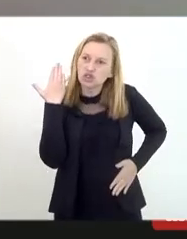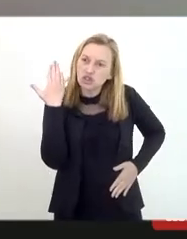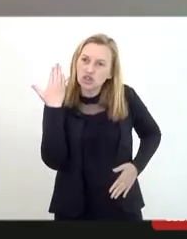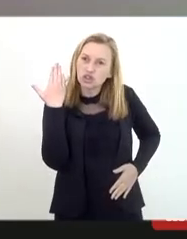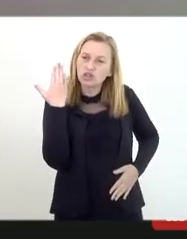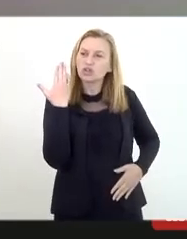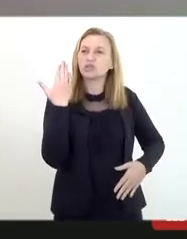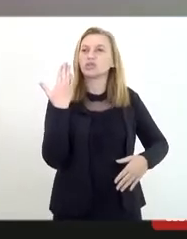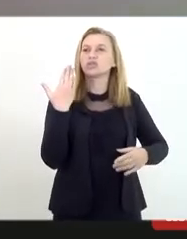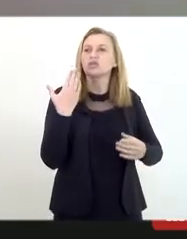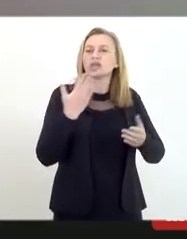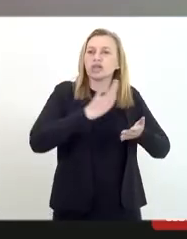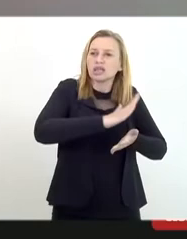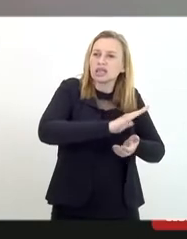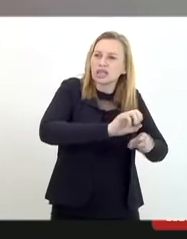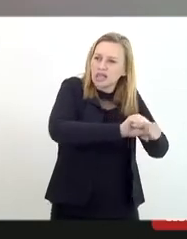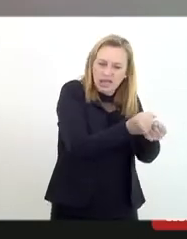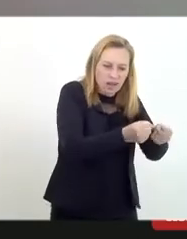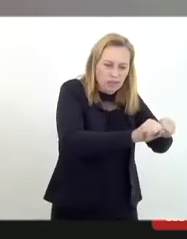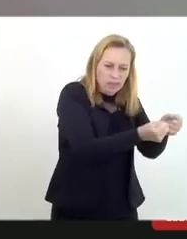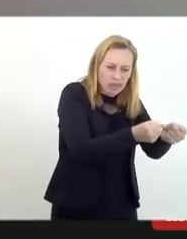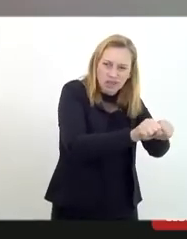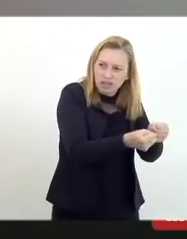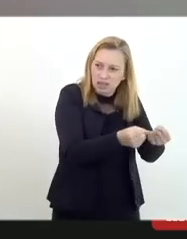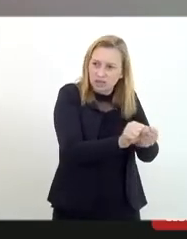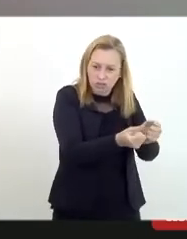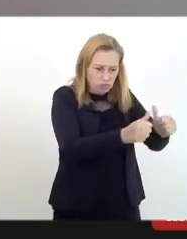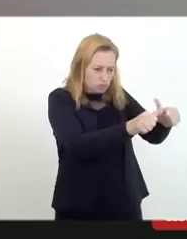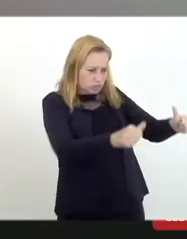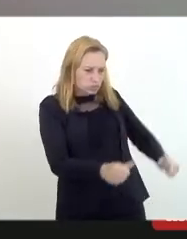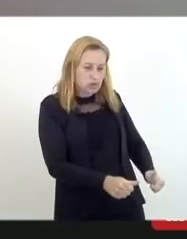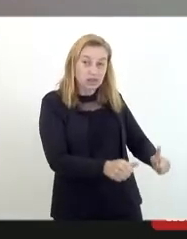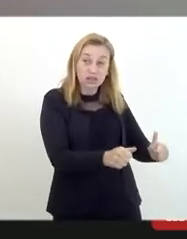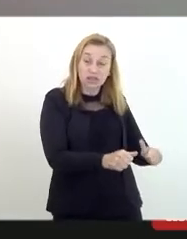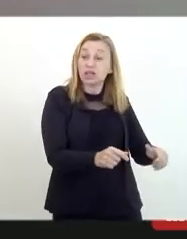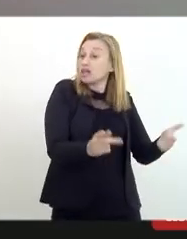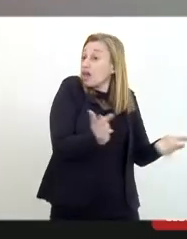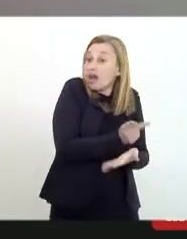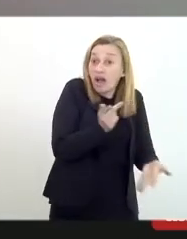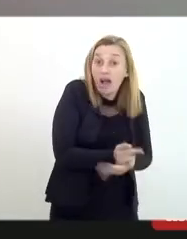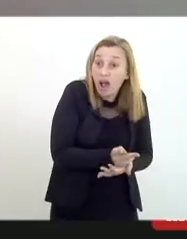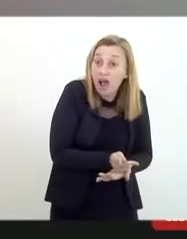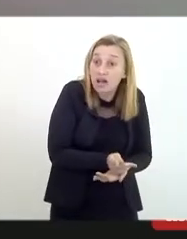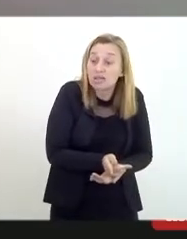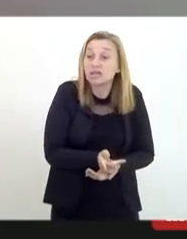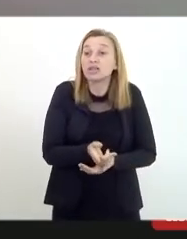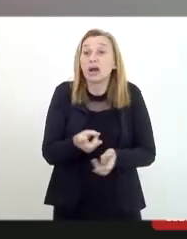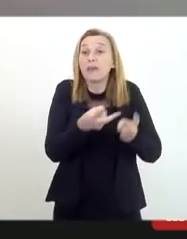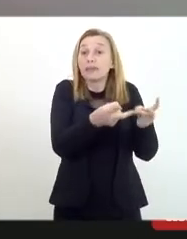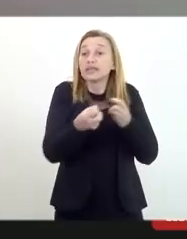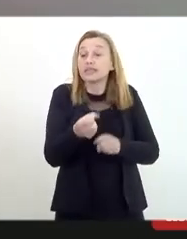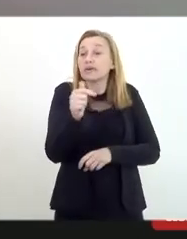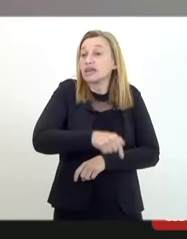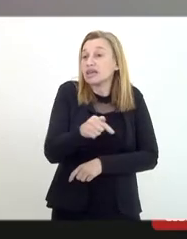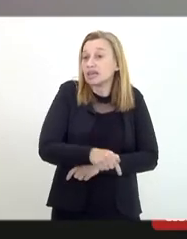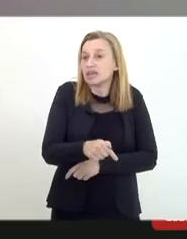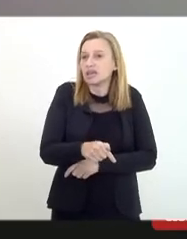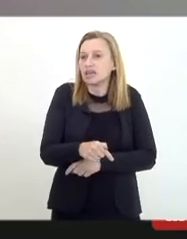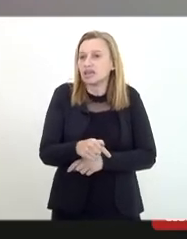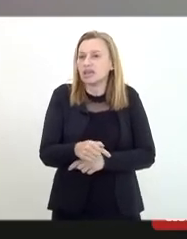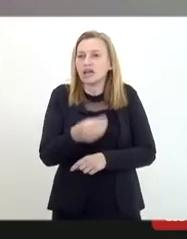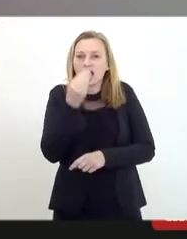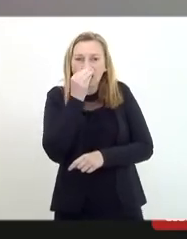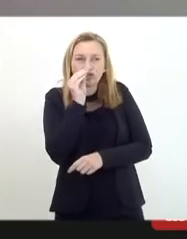expulsando, quebrando assentamentos, isso é muito corriqueiro, então eu queria estabelecer bem aqui essas causas, a omissão,